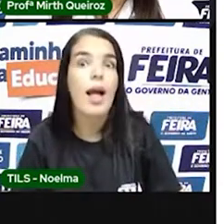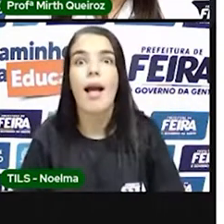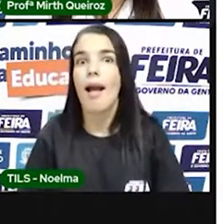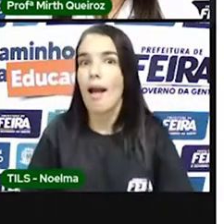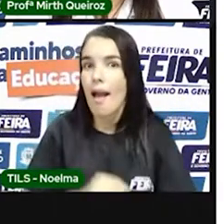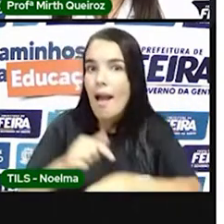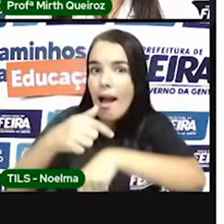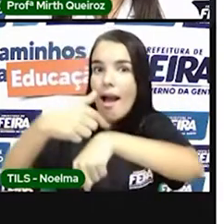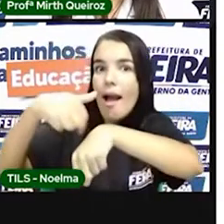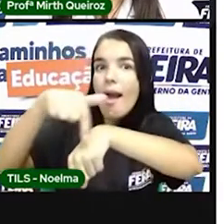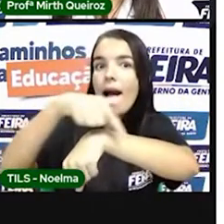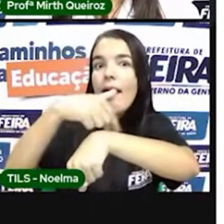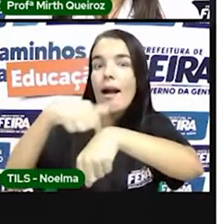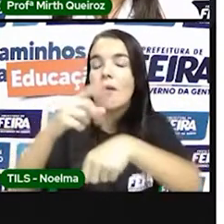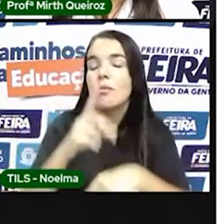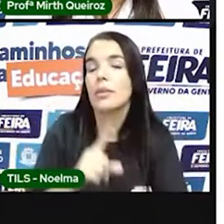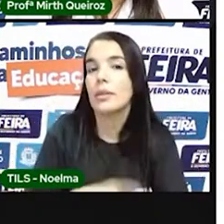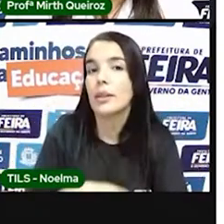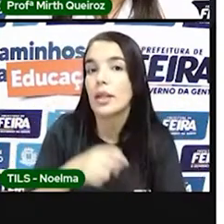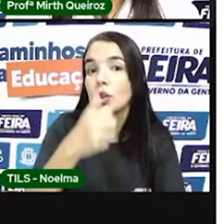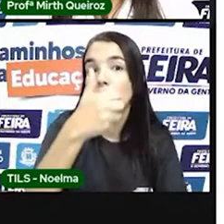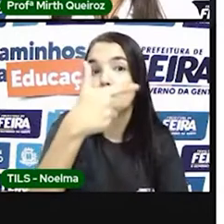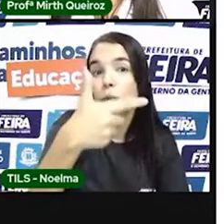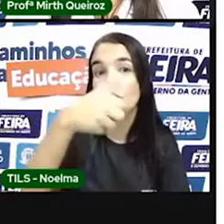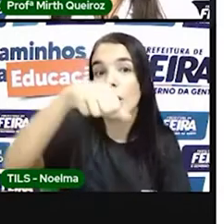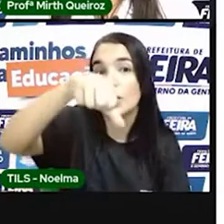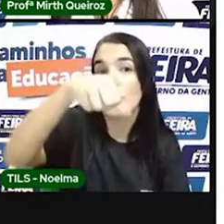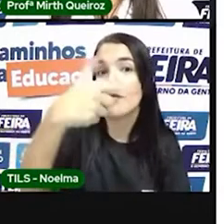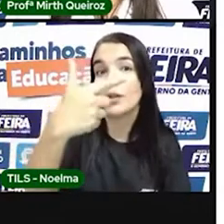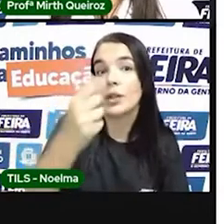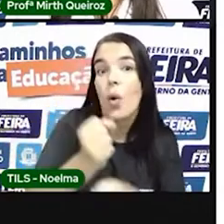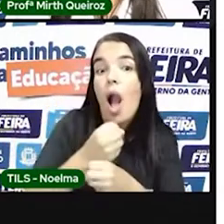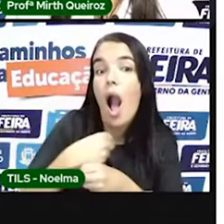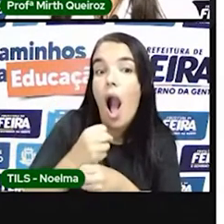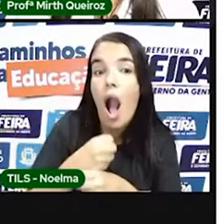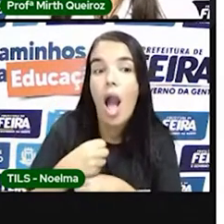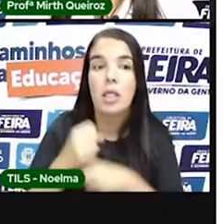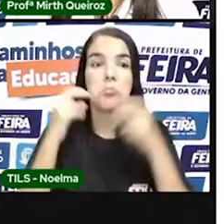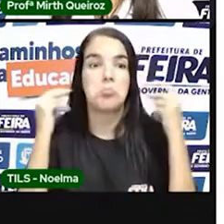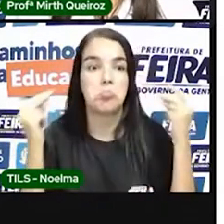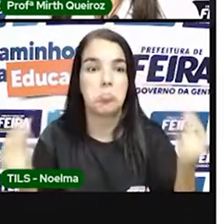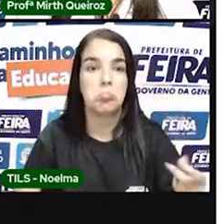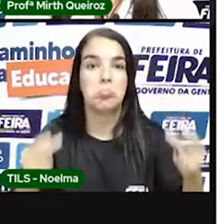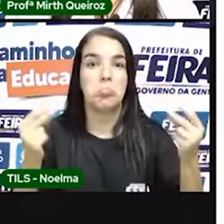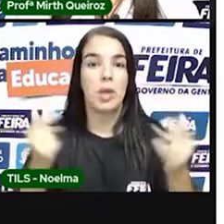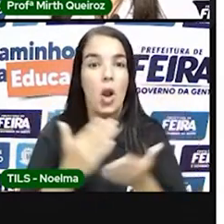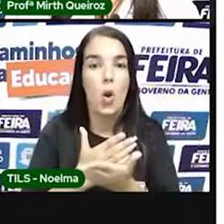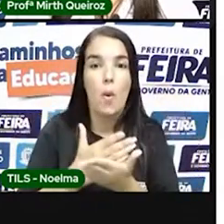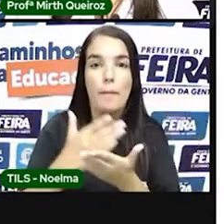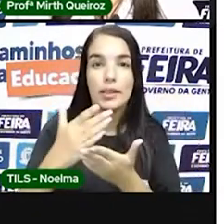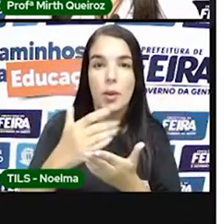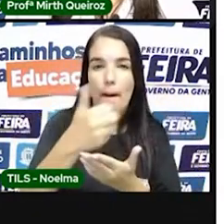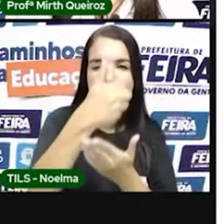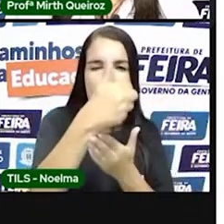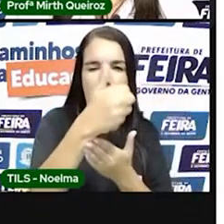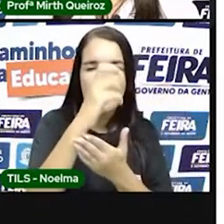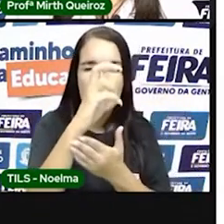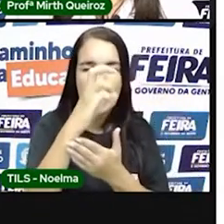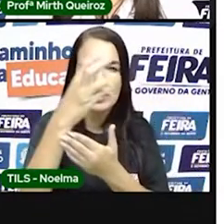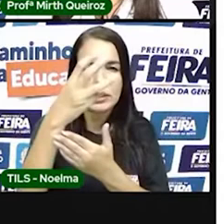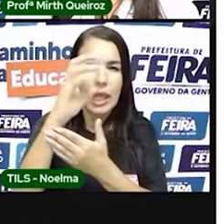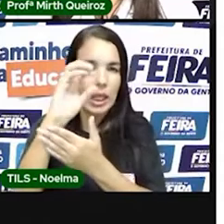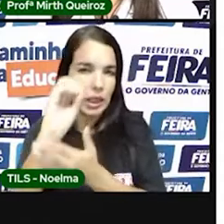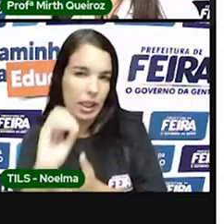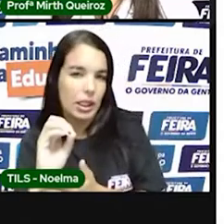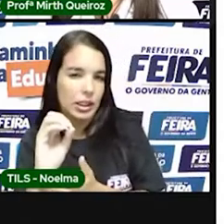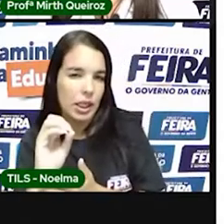292 anos, tendo iniciado em 1530, com a expedição de Martim